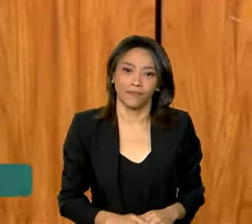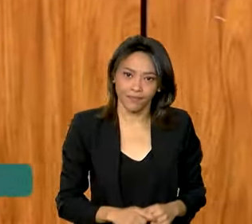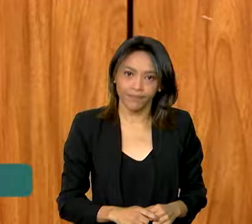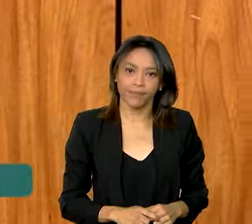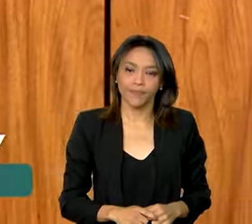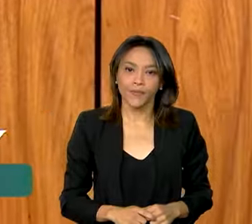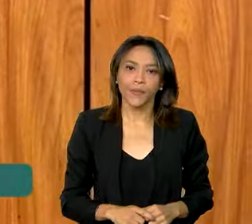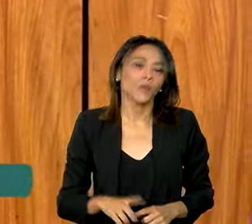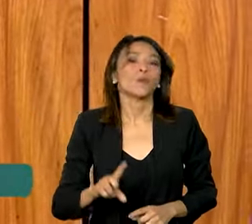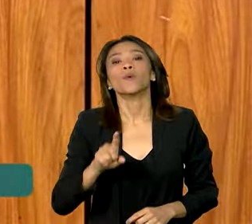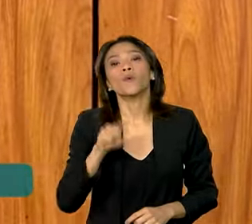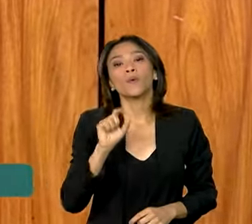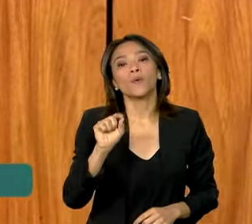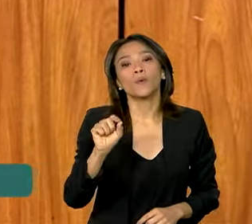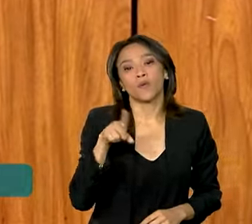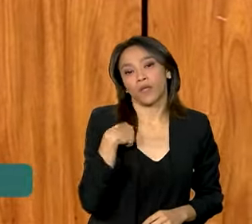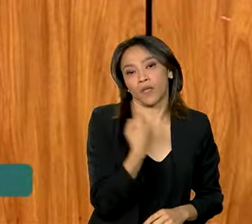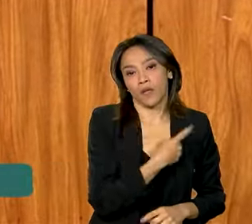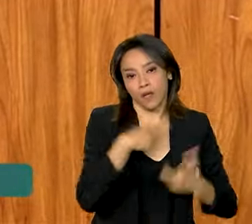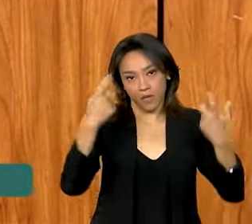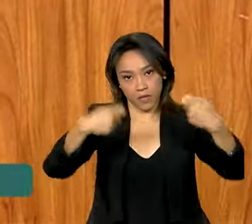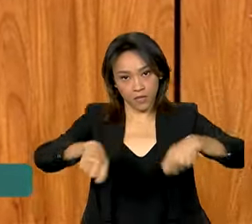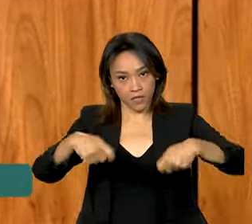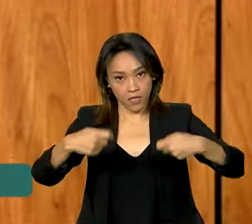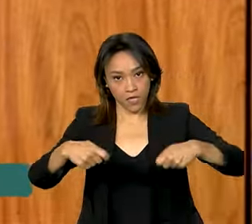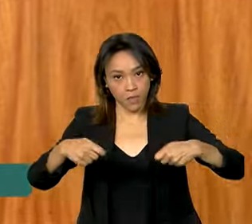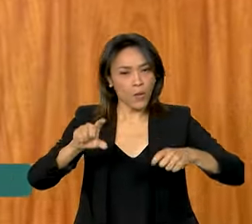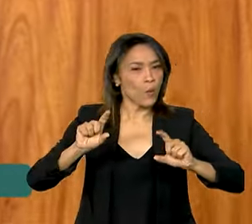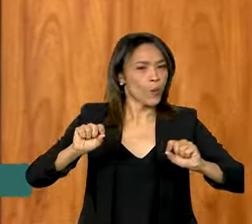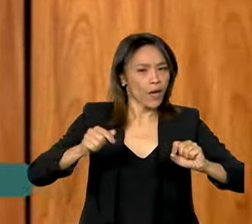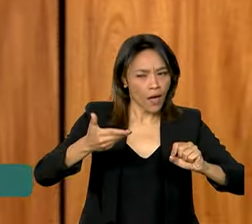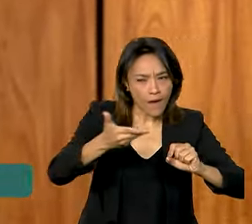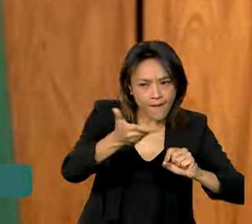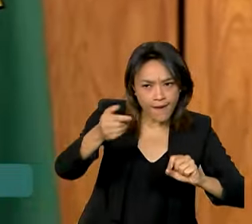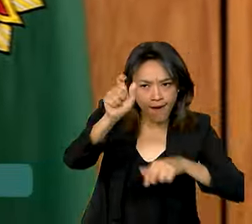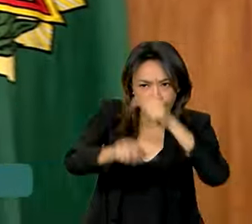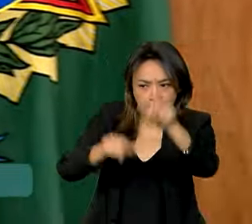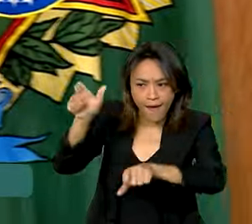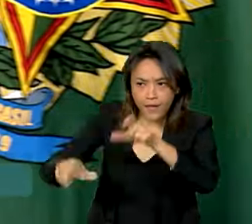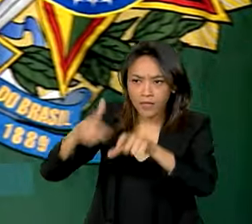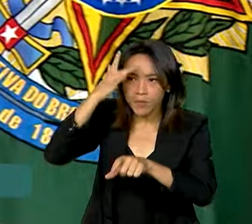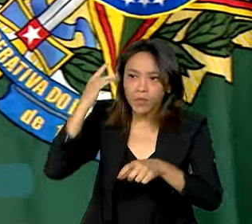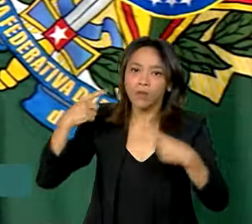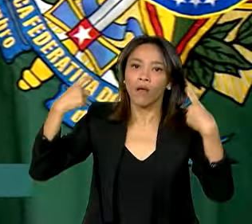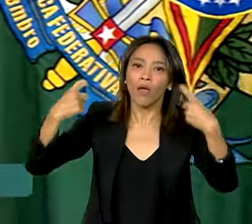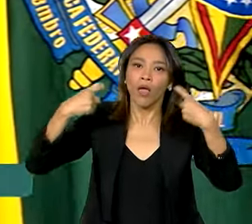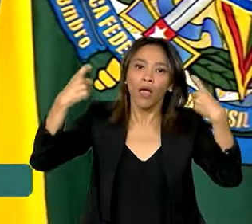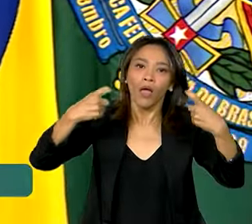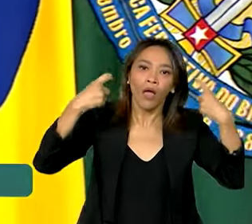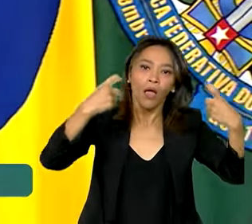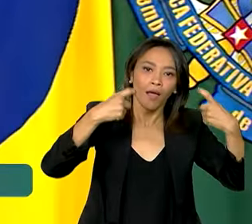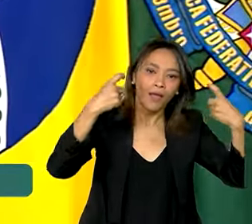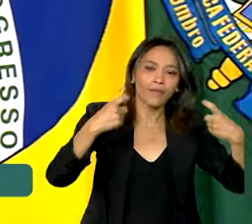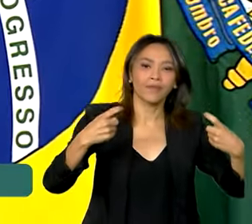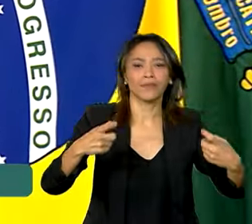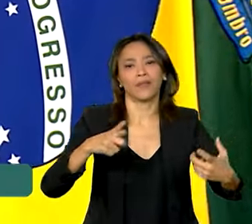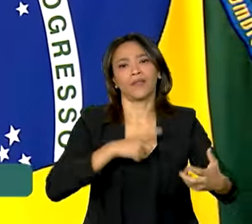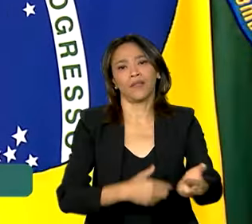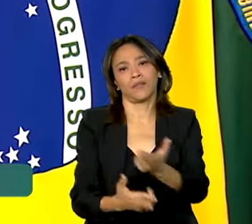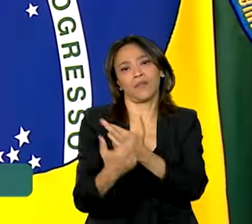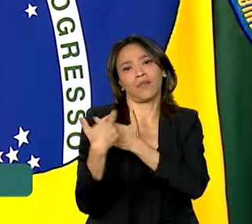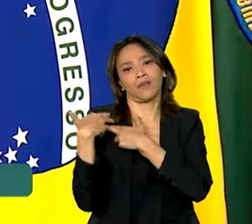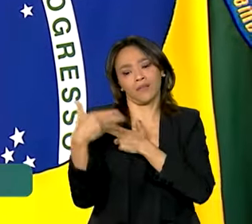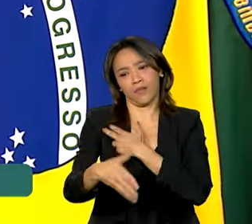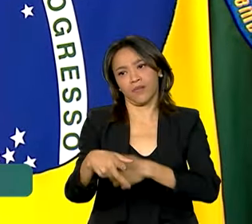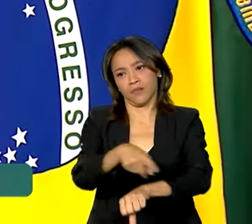O que nós precisamos é que as pessoas preocupadas com o mercado precisam ter responsabilidade com esse país.